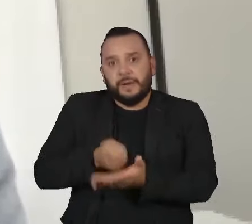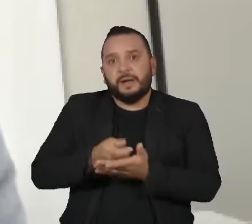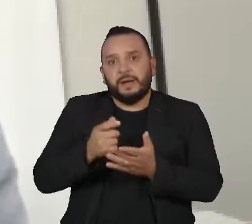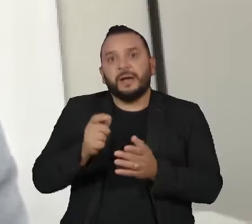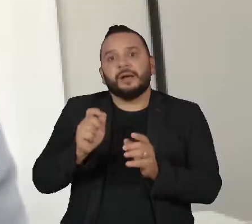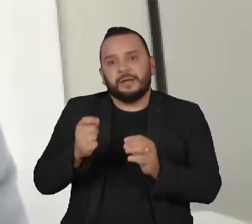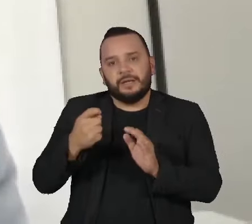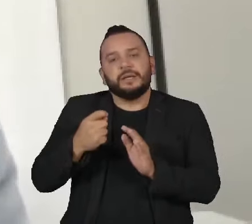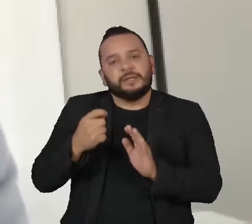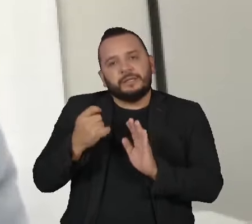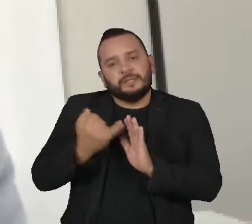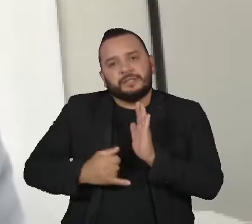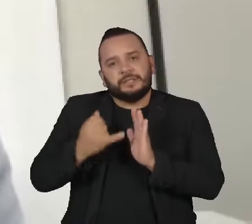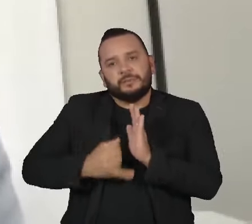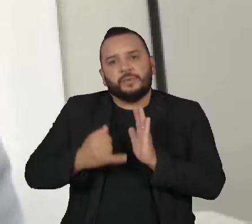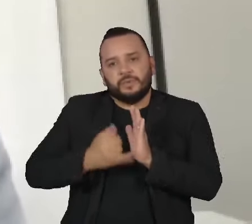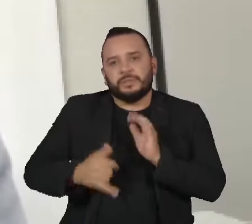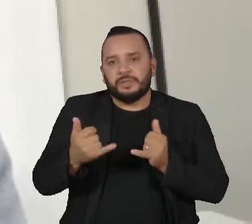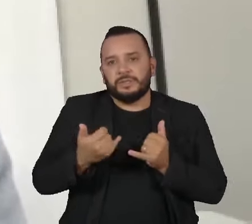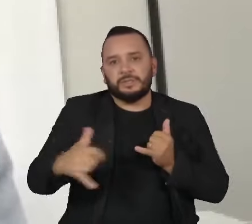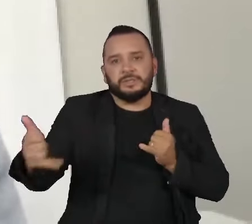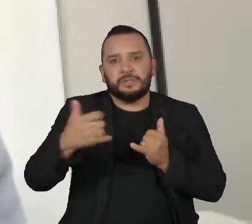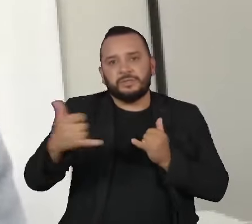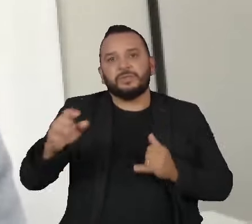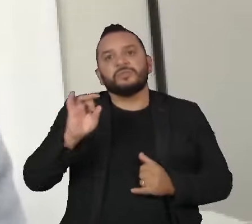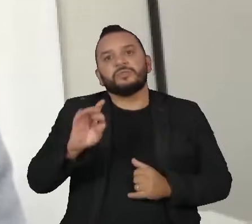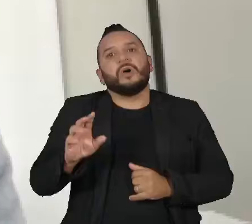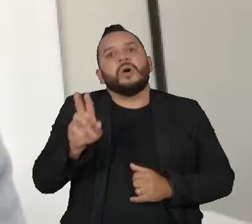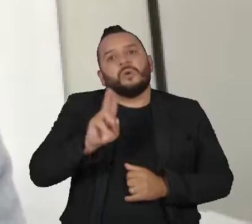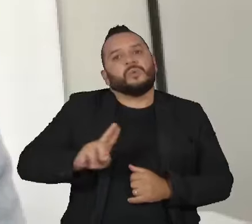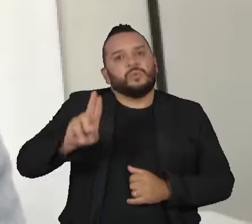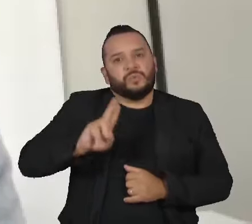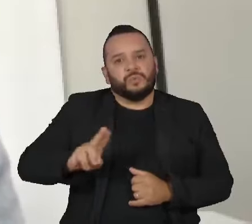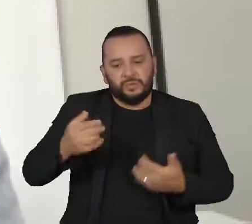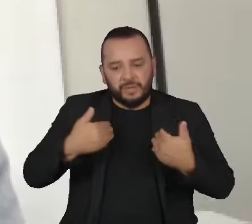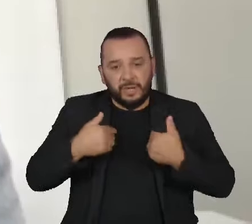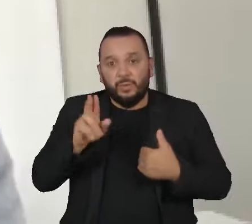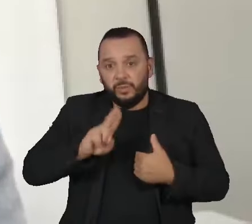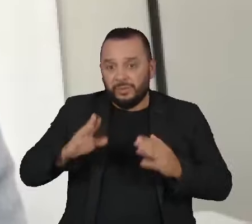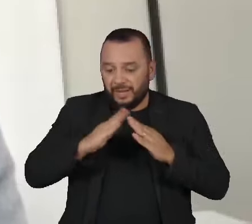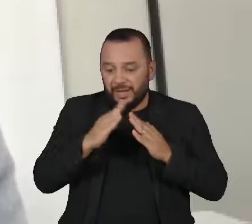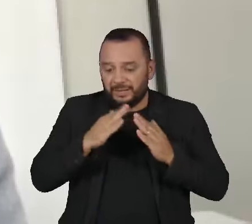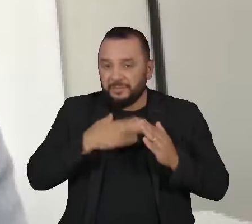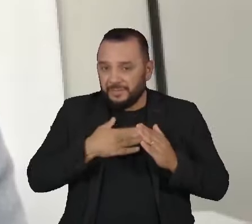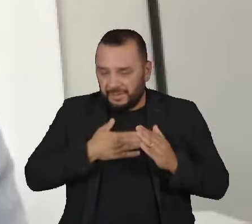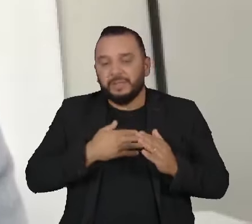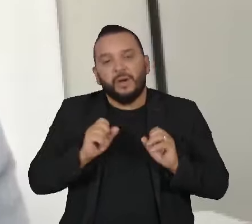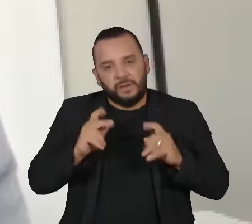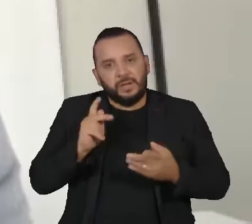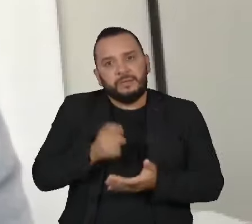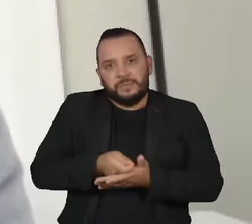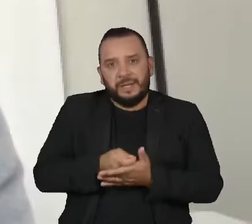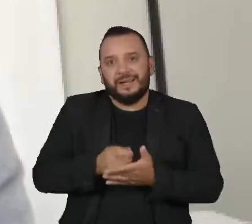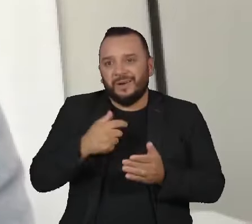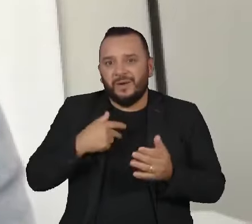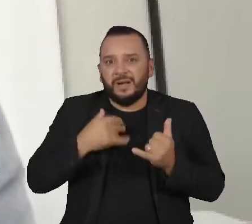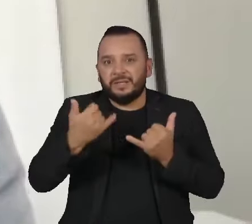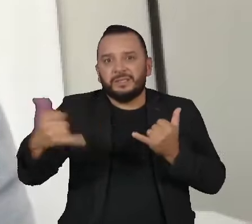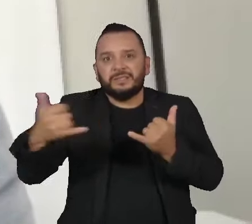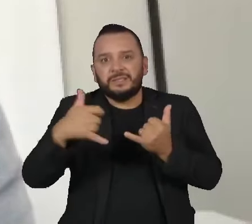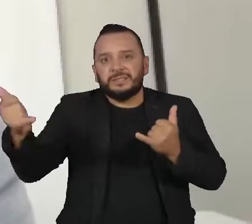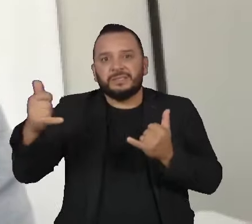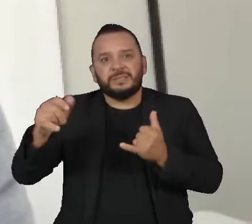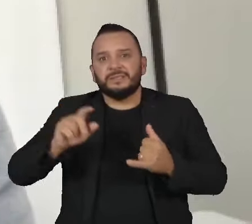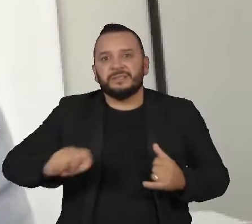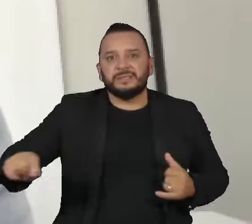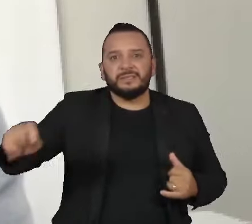Elas paguem pela energia que elas consomem, mas não pelo sistema e pela infraestrutura de distribuição, que pesa muito. Isso poderia trazer,